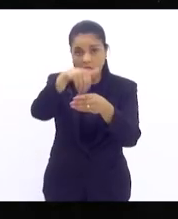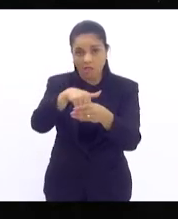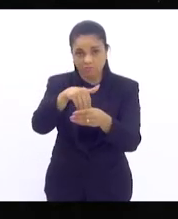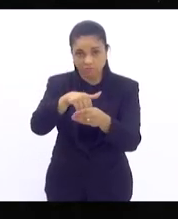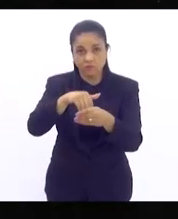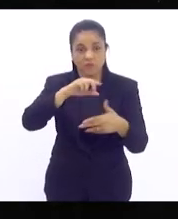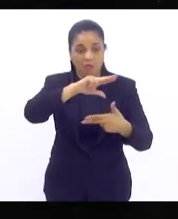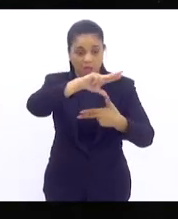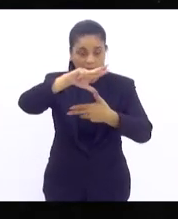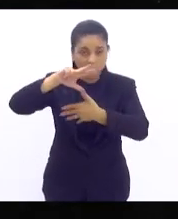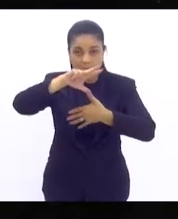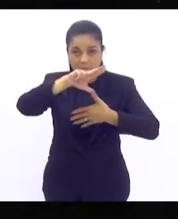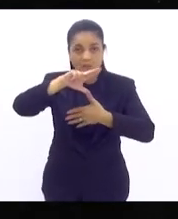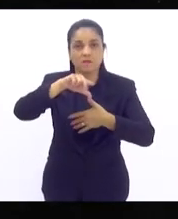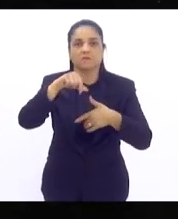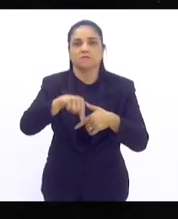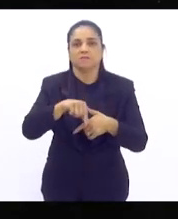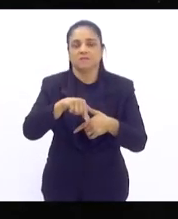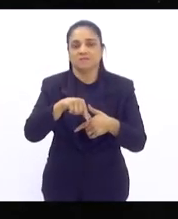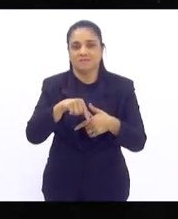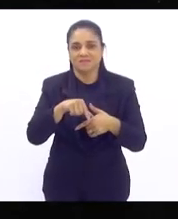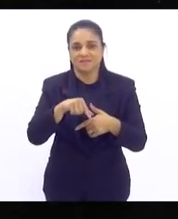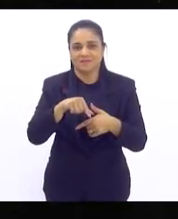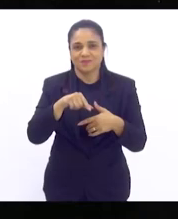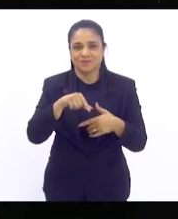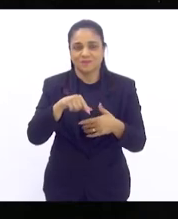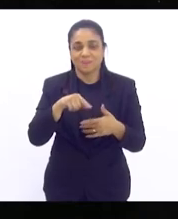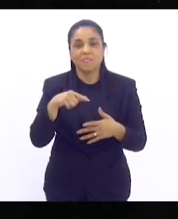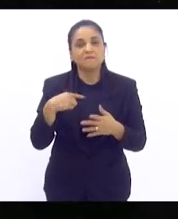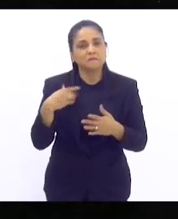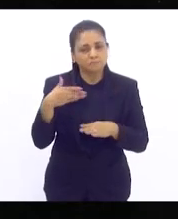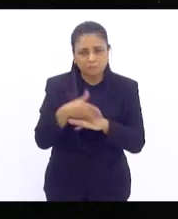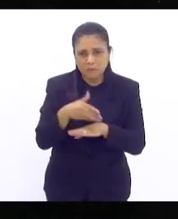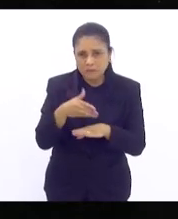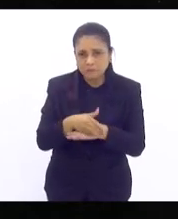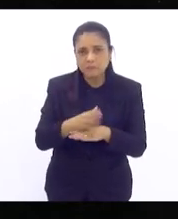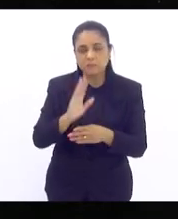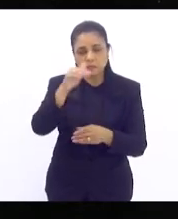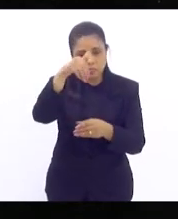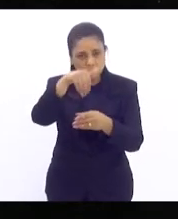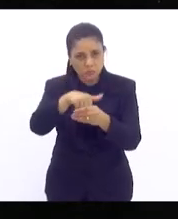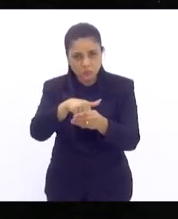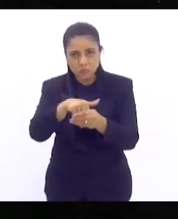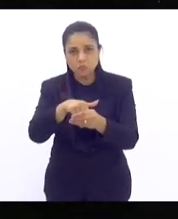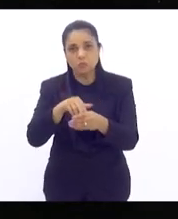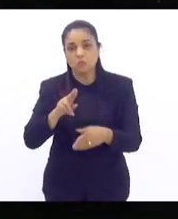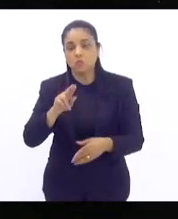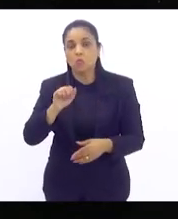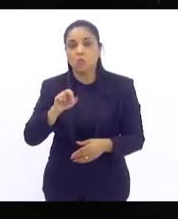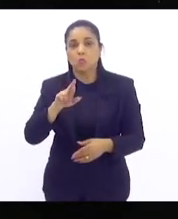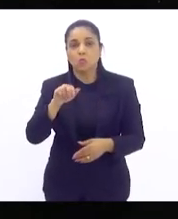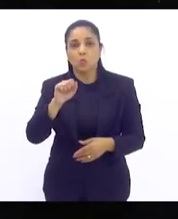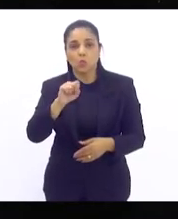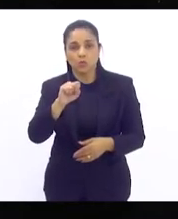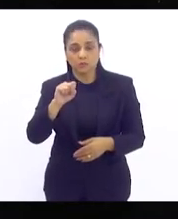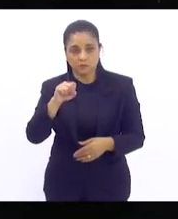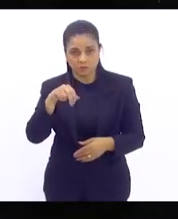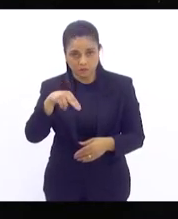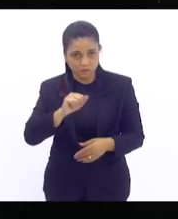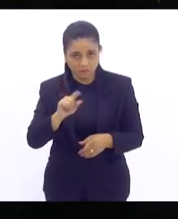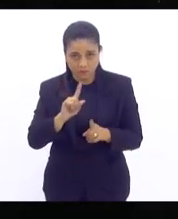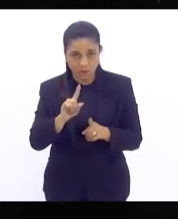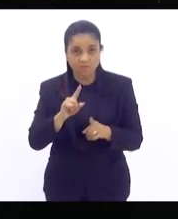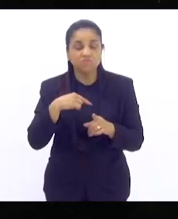América Latina. Mas não foi só pela participação nas urnas deputada Tia Ju que Celina Guimarães